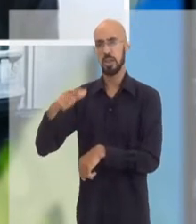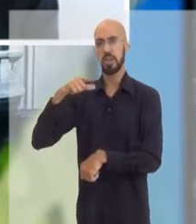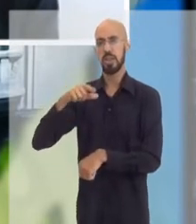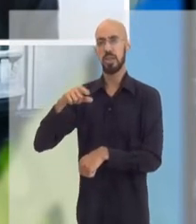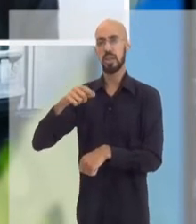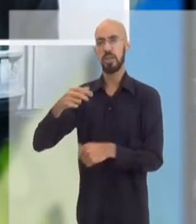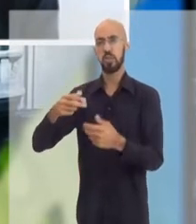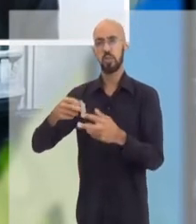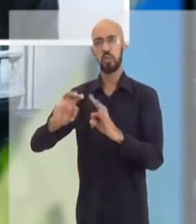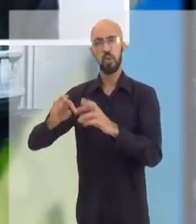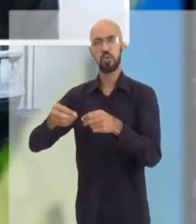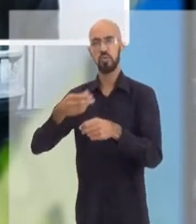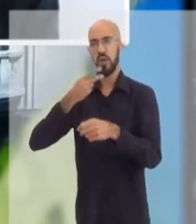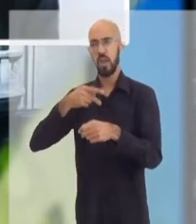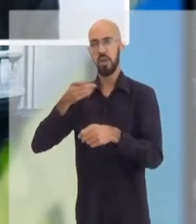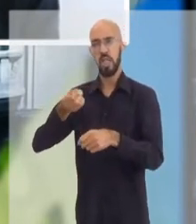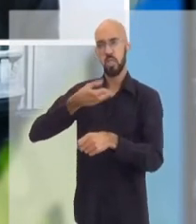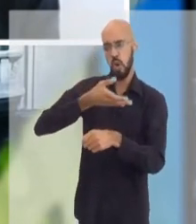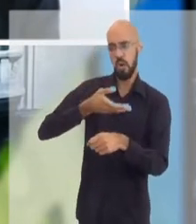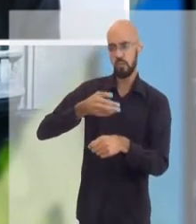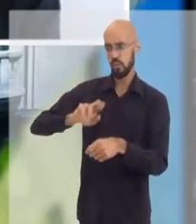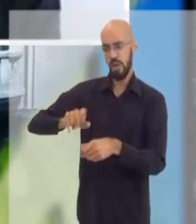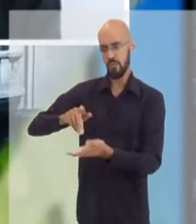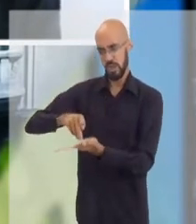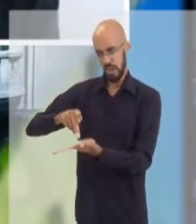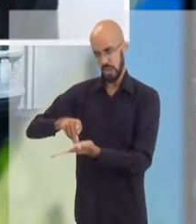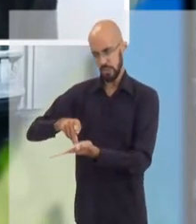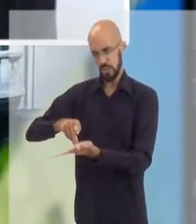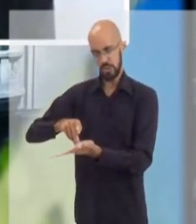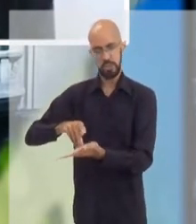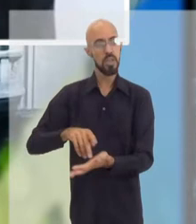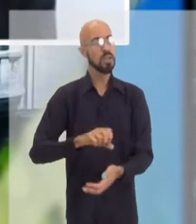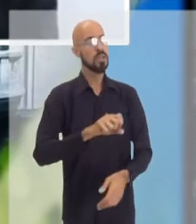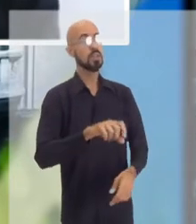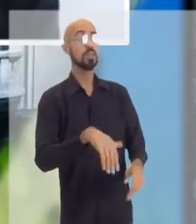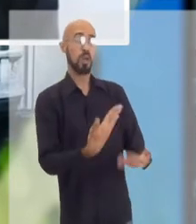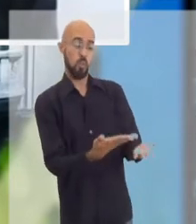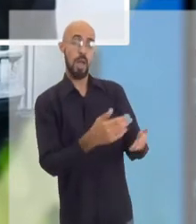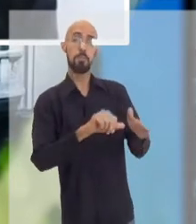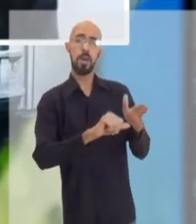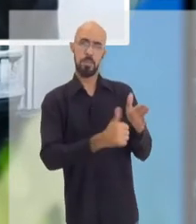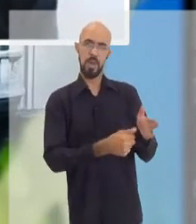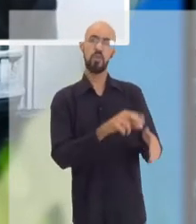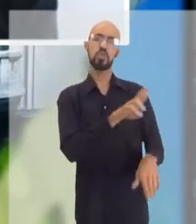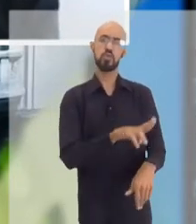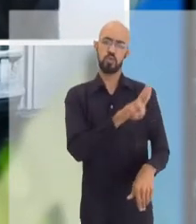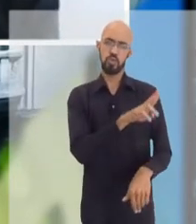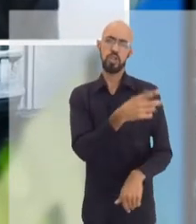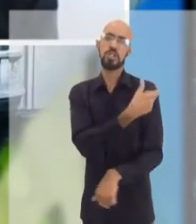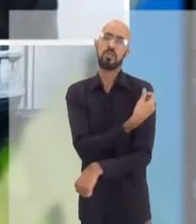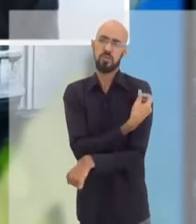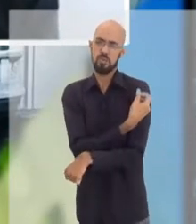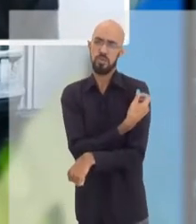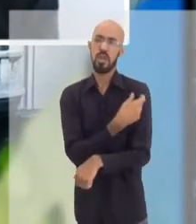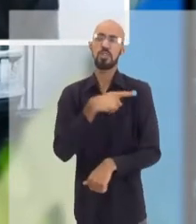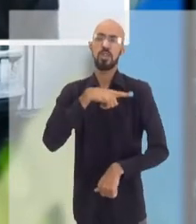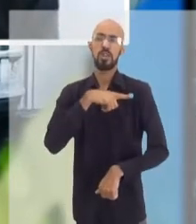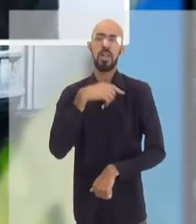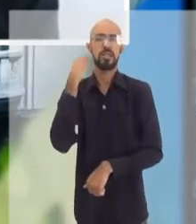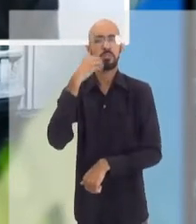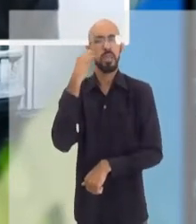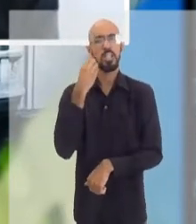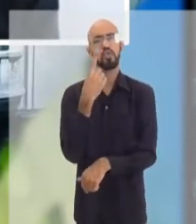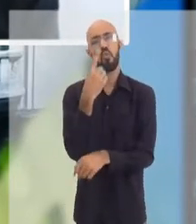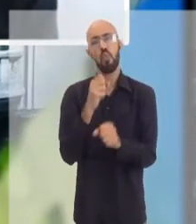uma coisa nova, ela não é verdadeira? A vacina, em larga escala, é a primeira vez que se utiliza. Nós temos um ano de